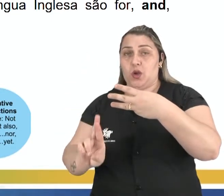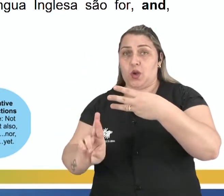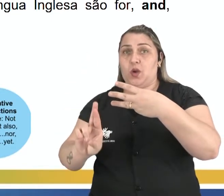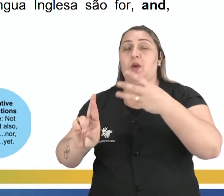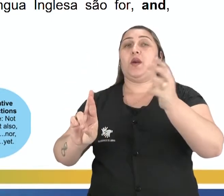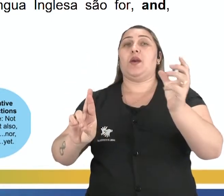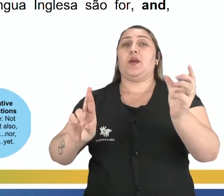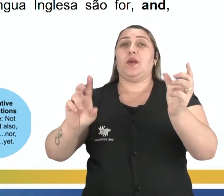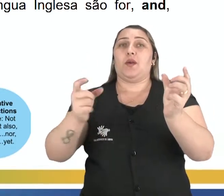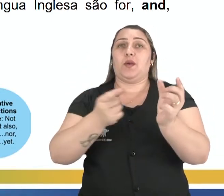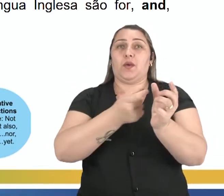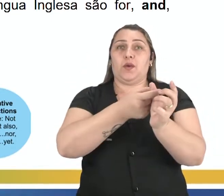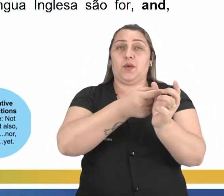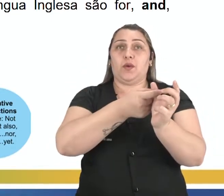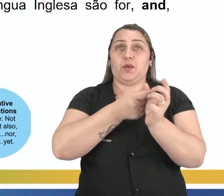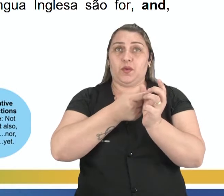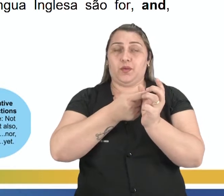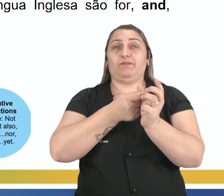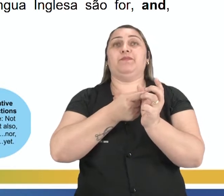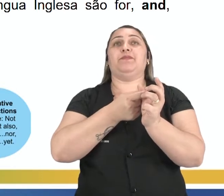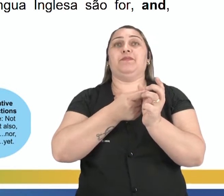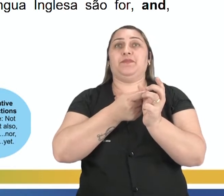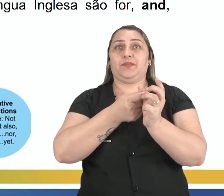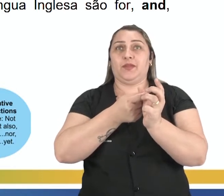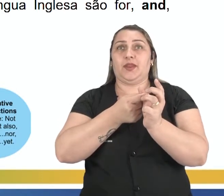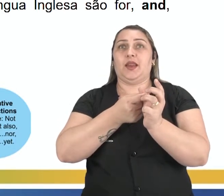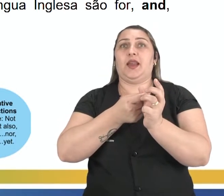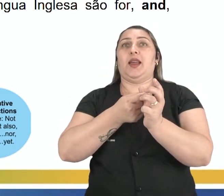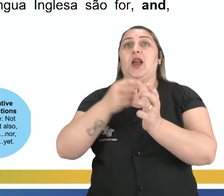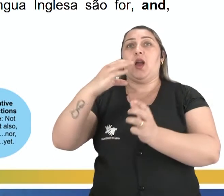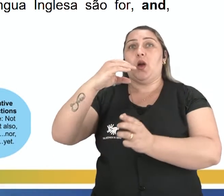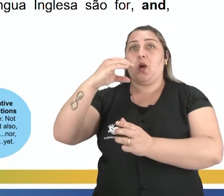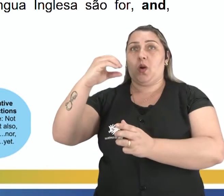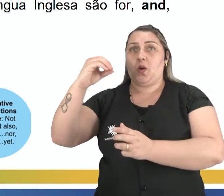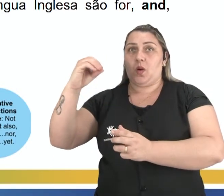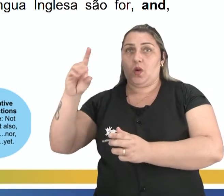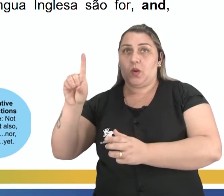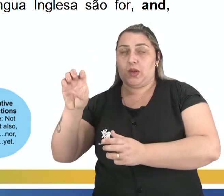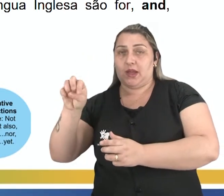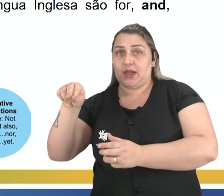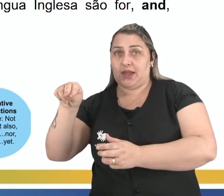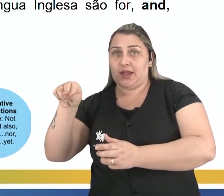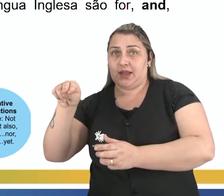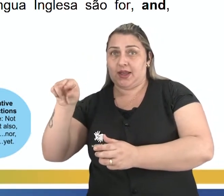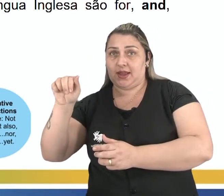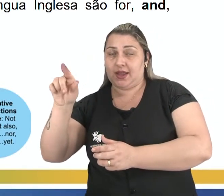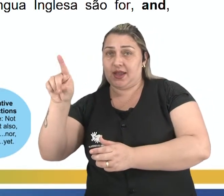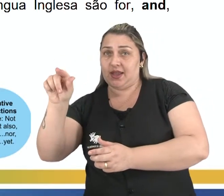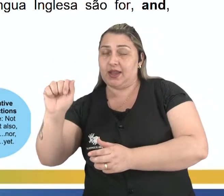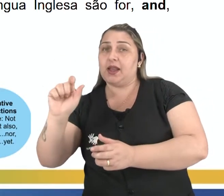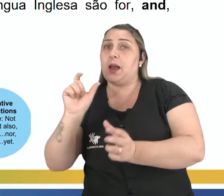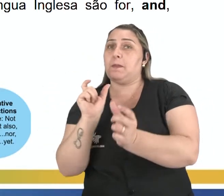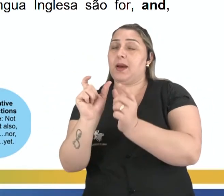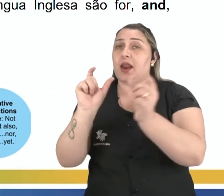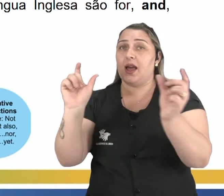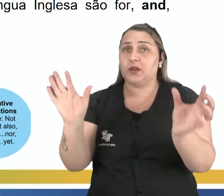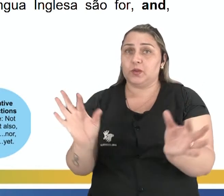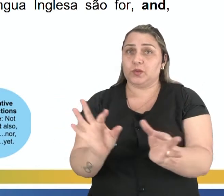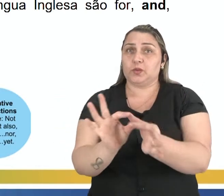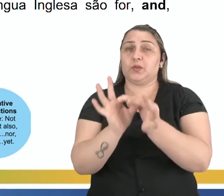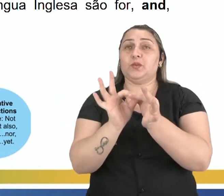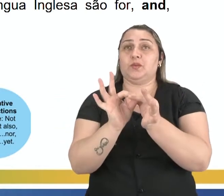Conjunctions são as conjunções coordenativas ou coordenadas. São palavras que unem dois